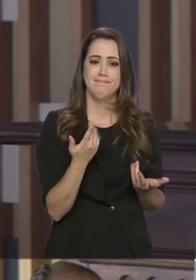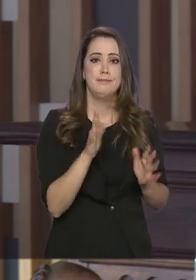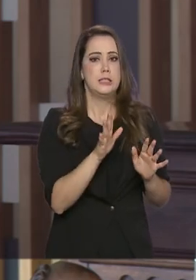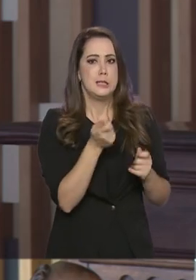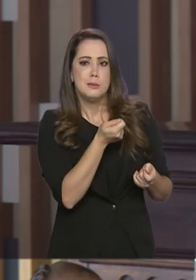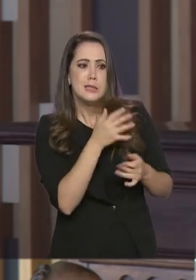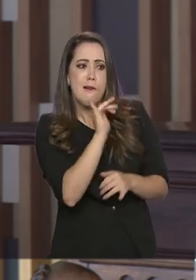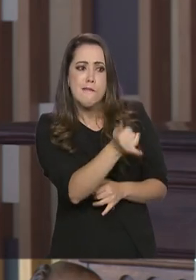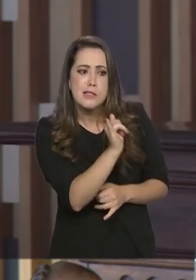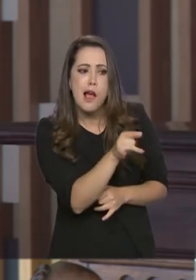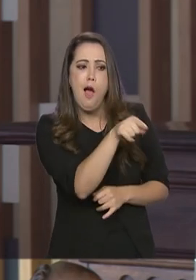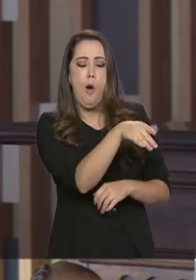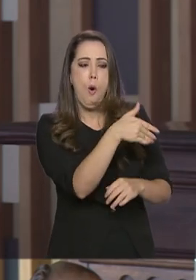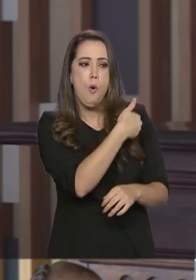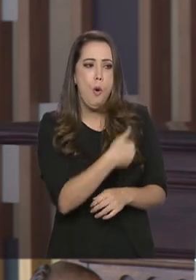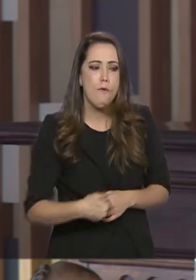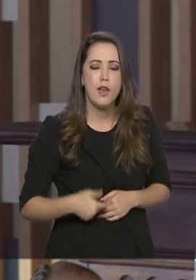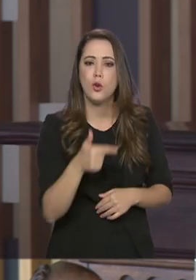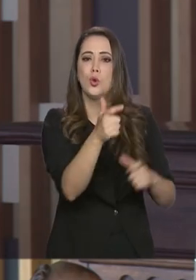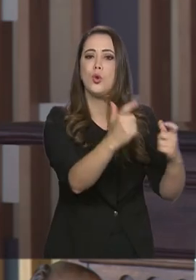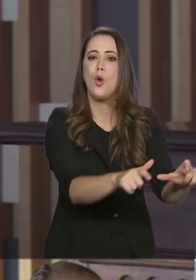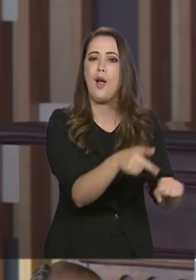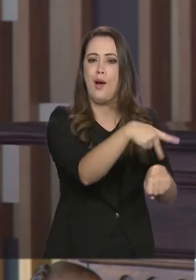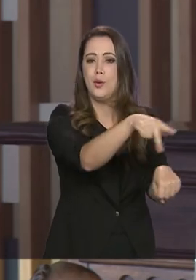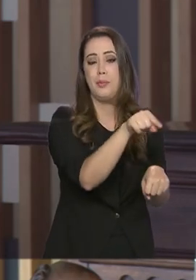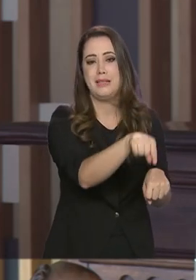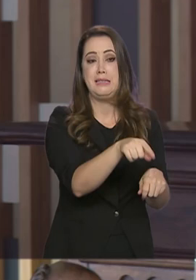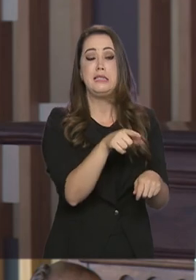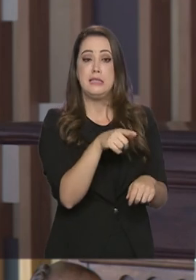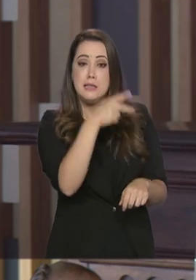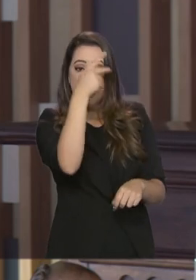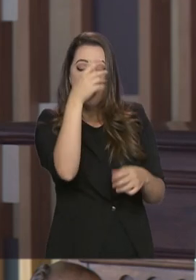negociação com o governo local. Olha, tem brasileiros aí que precisam sair e tal.